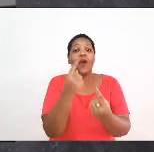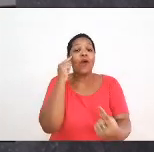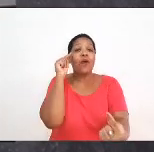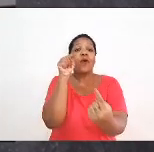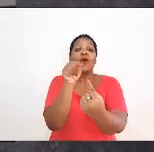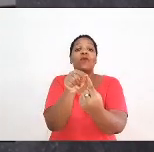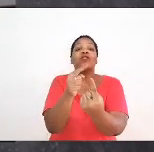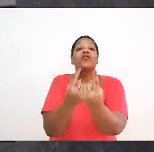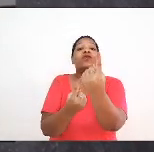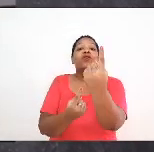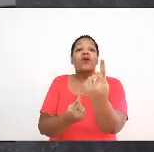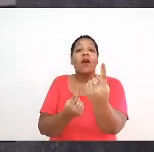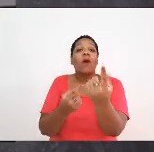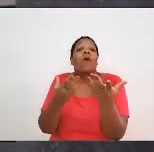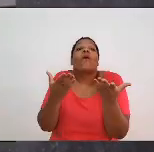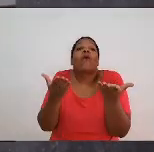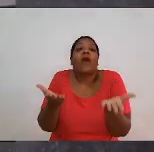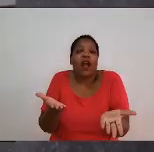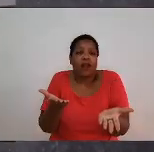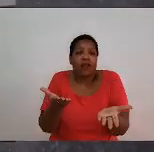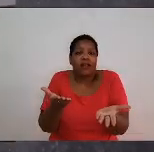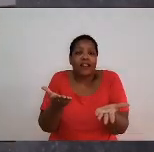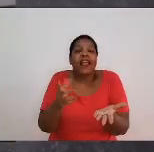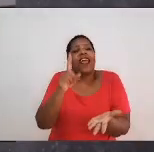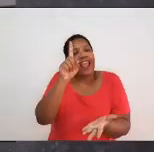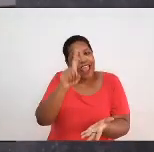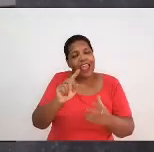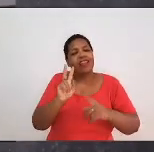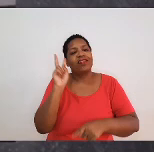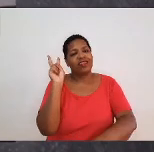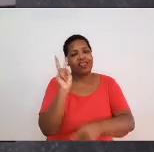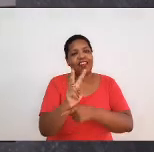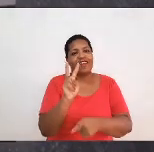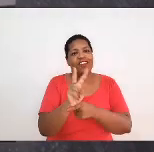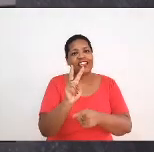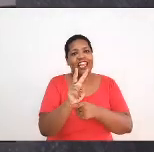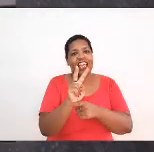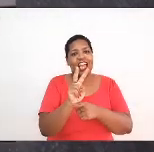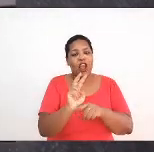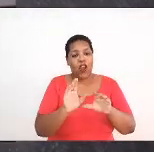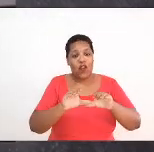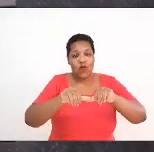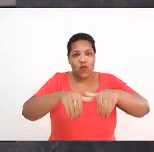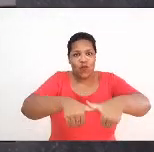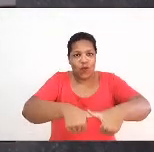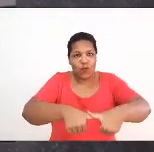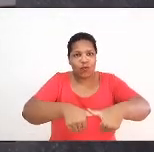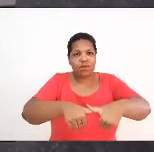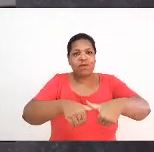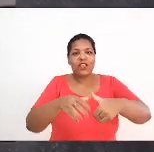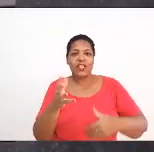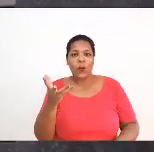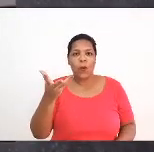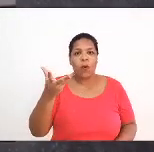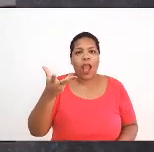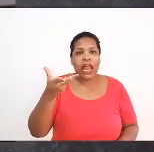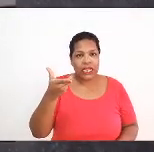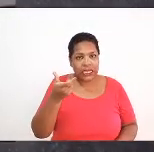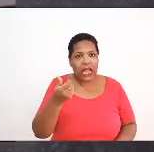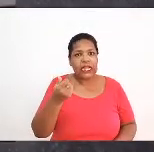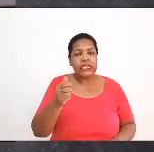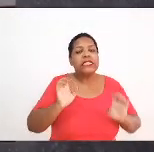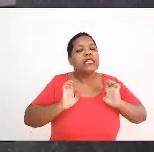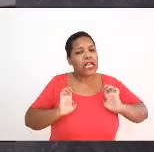objetivo, que é defender uma formação de qualidade, uma formação ética e